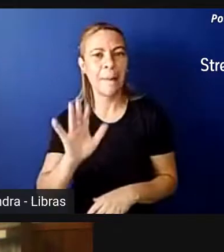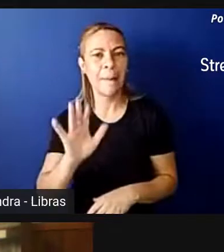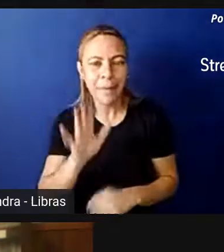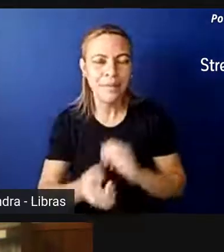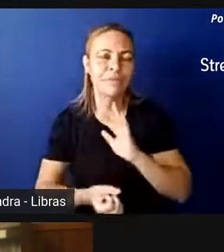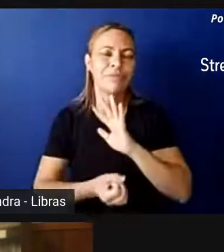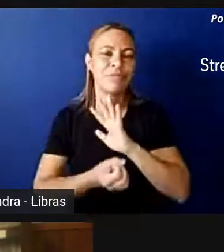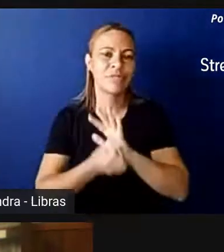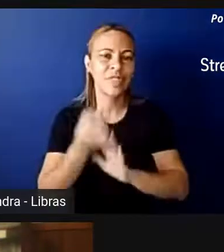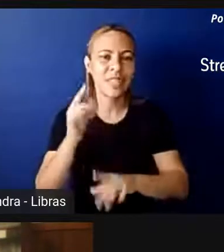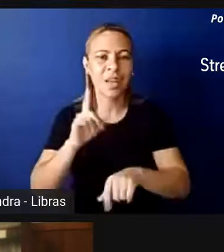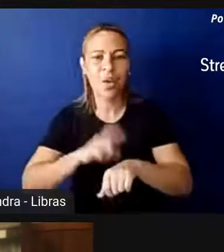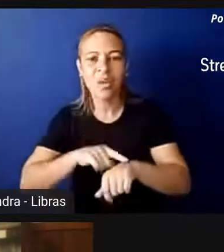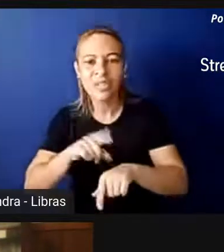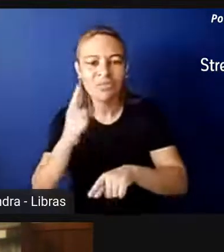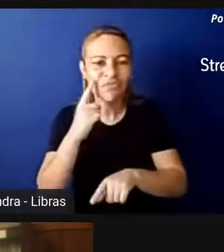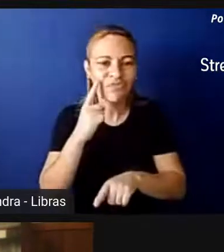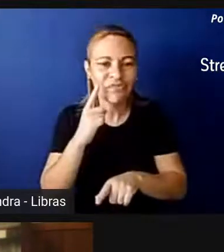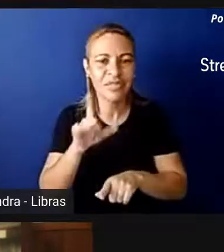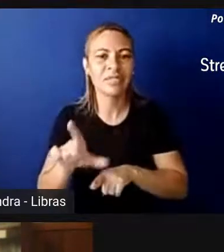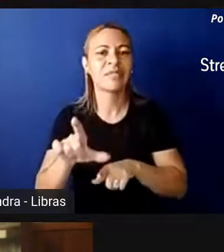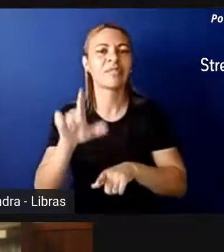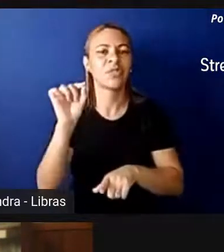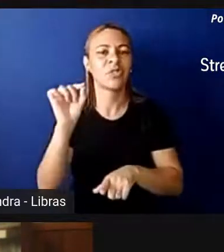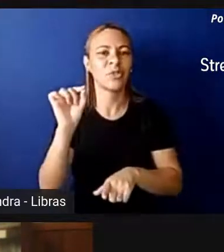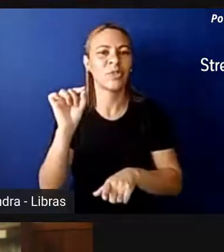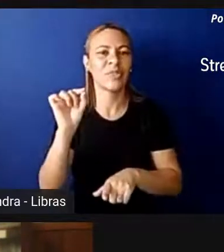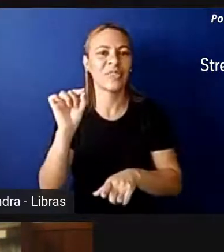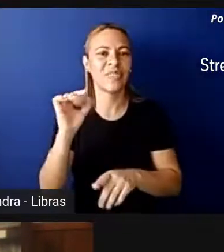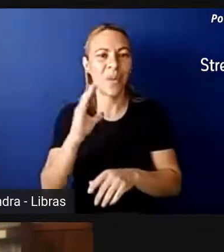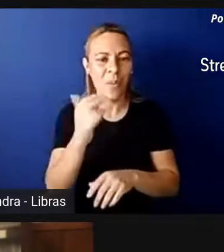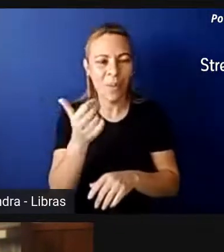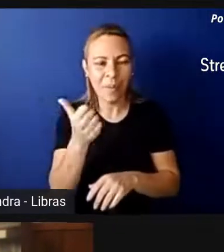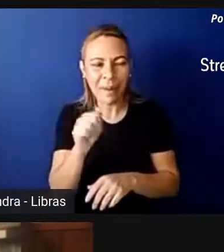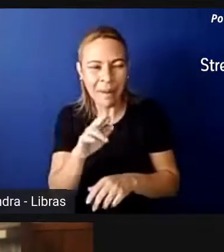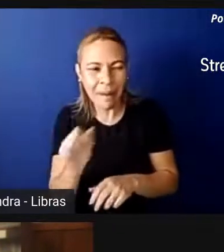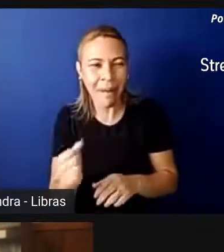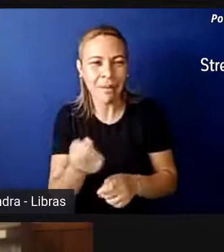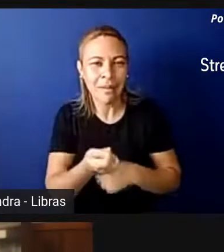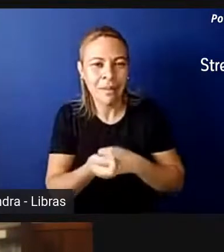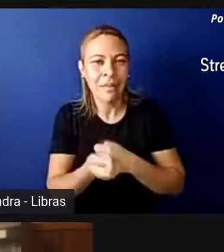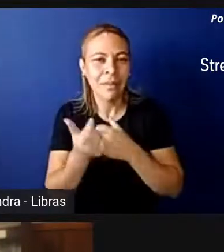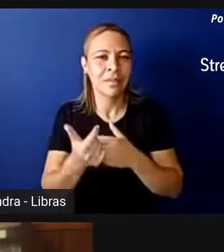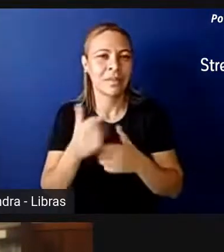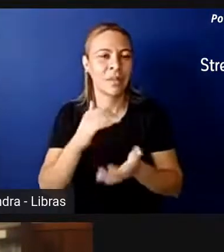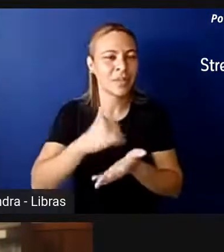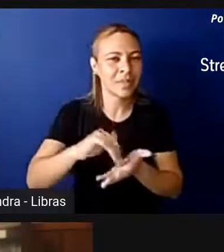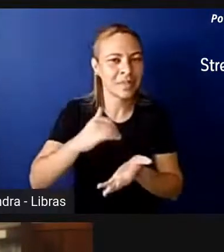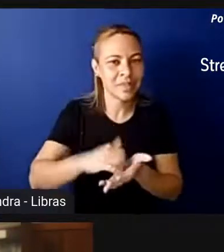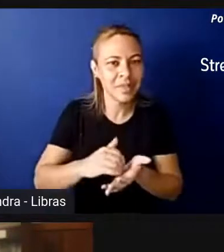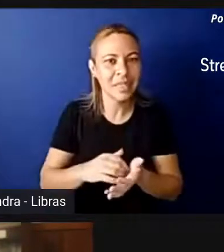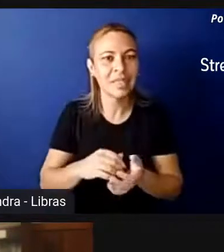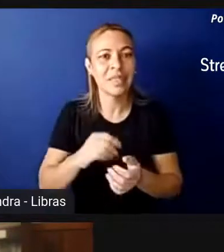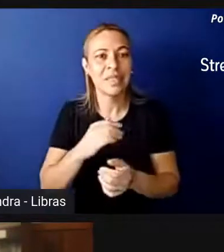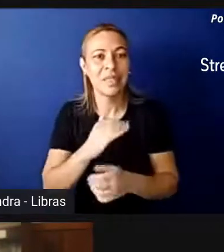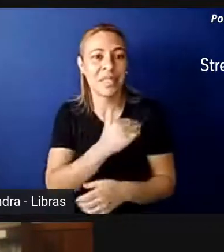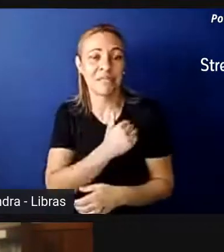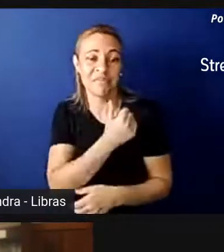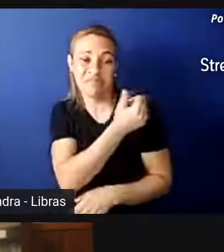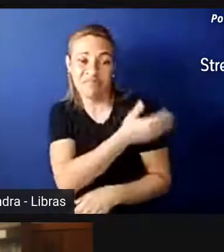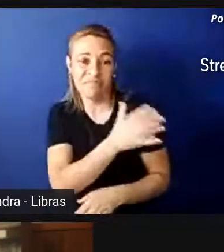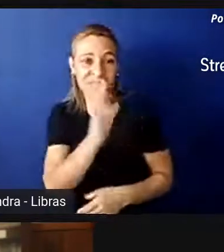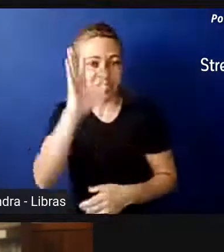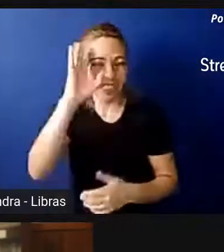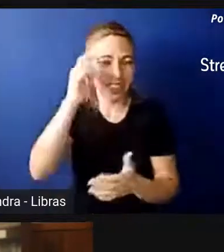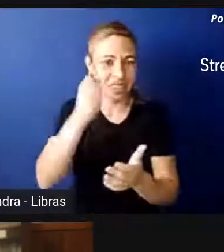hora de escolher, na hora de ser aquele cargo comissionado, de ser o secretário, de ser a pessoa que vai decidir, que vai tomar a decisão,